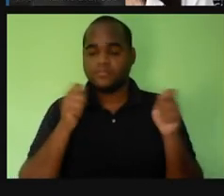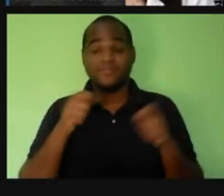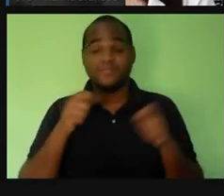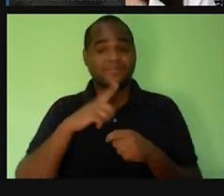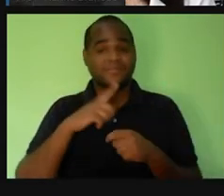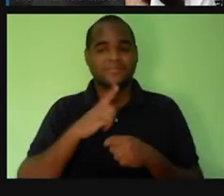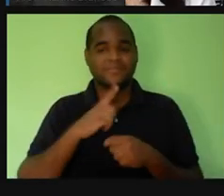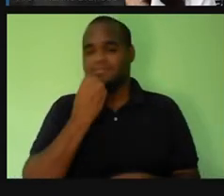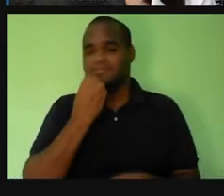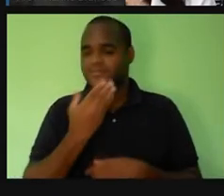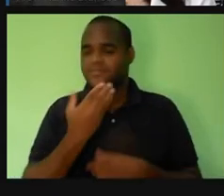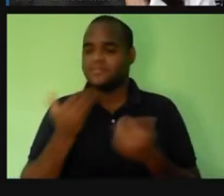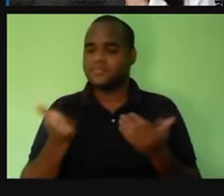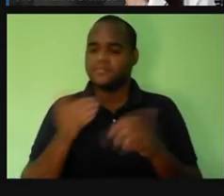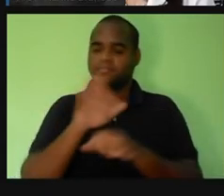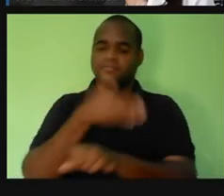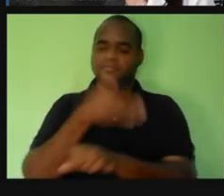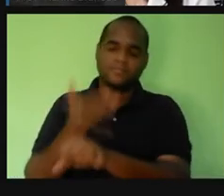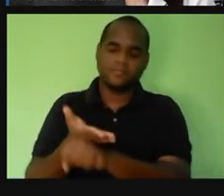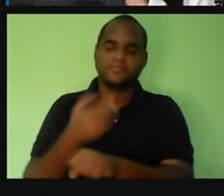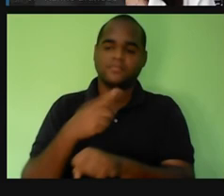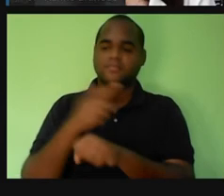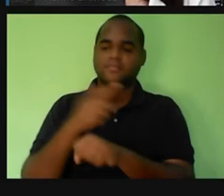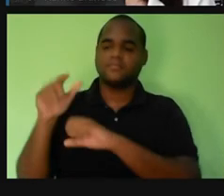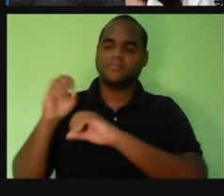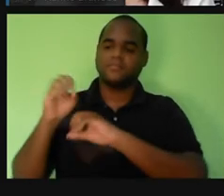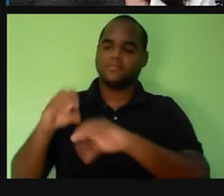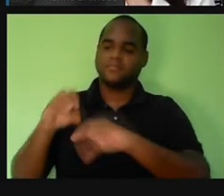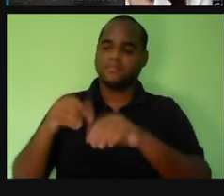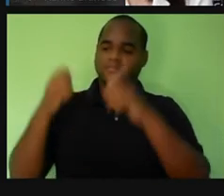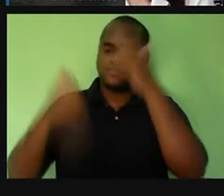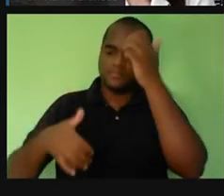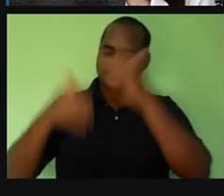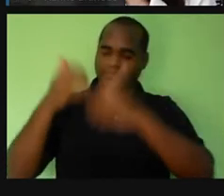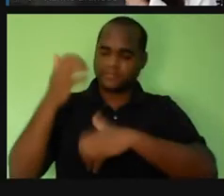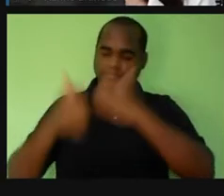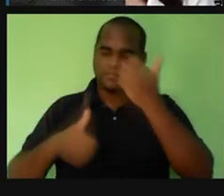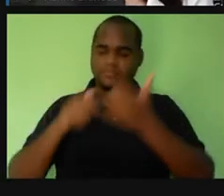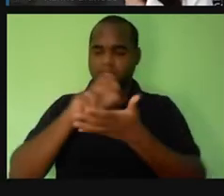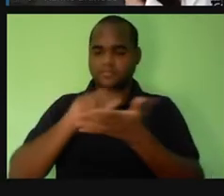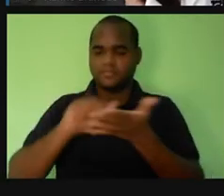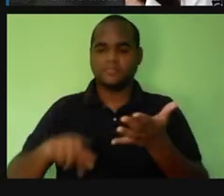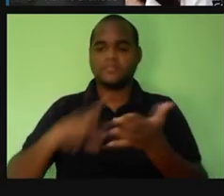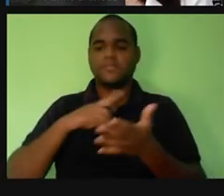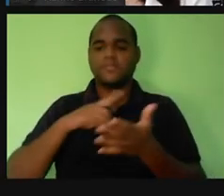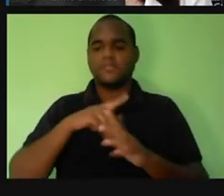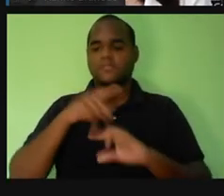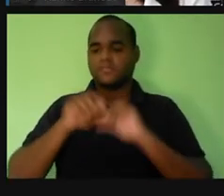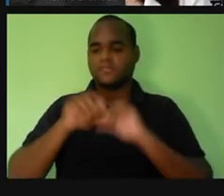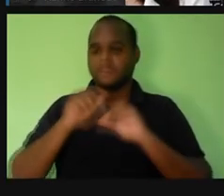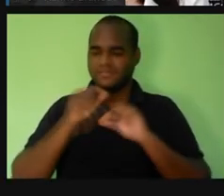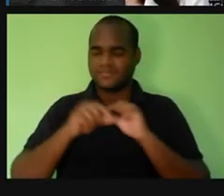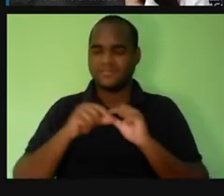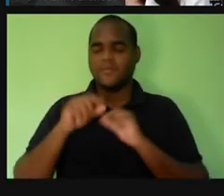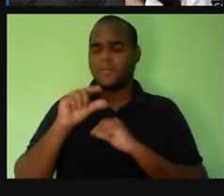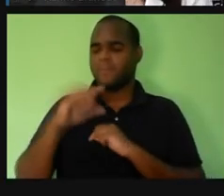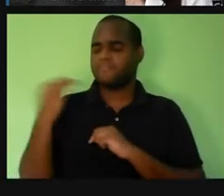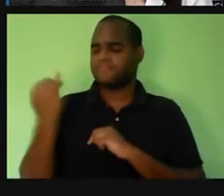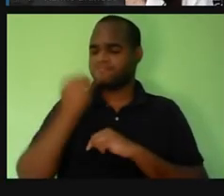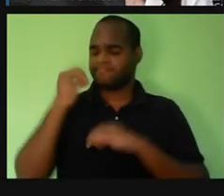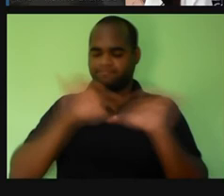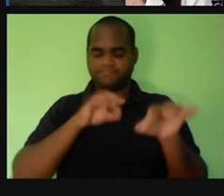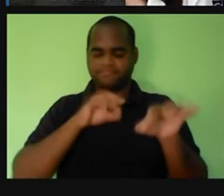Até a nossa próxima aula, né? A nossa próxima sexta-feira com mais um pouco desse projeto de ciências no dia a dia.